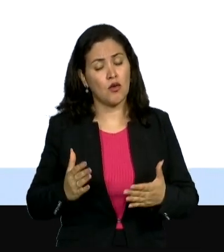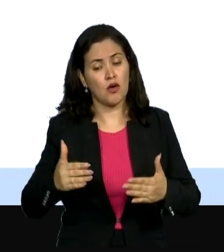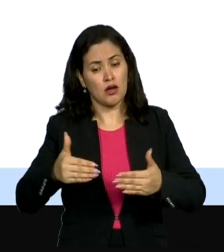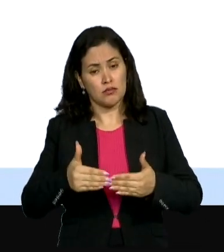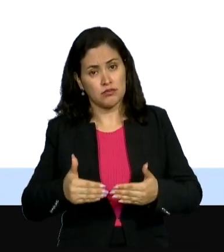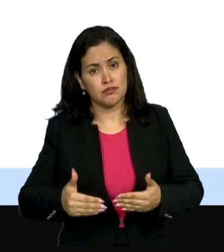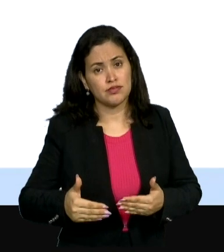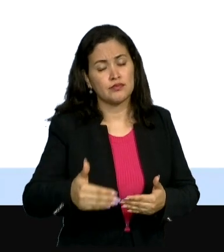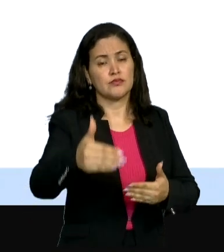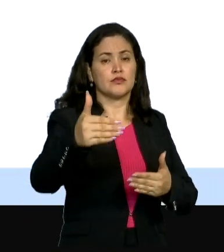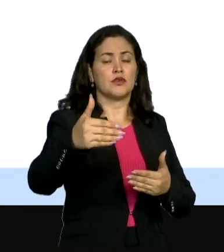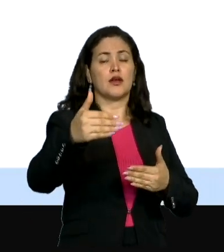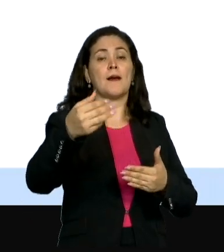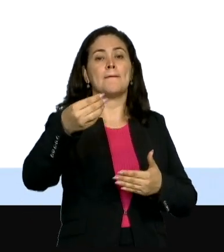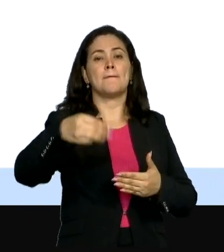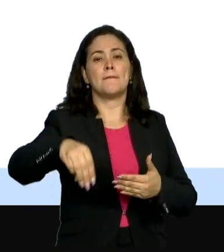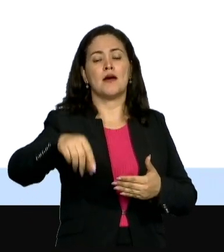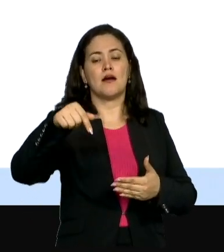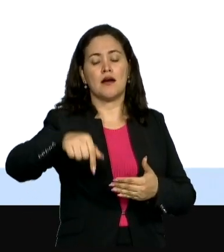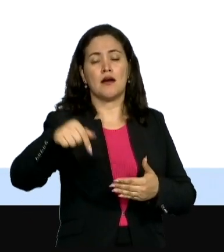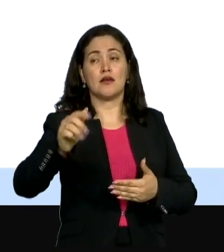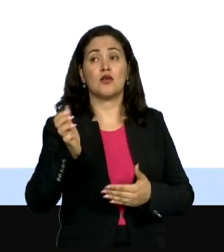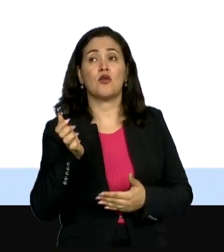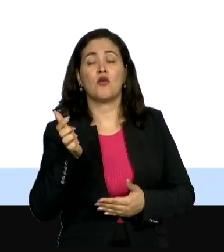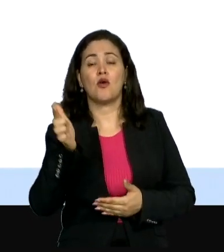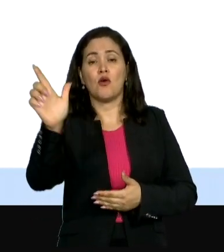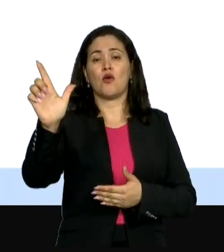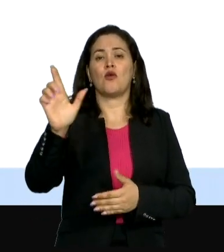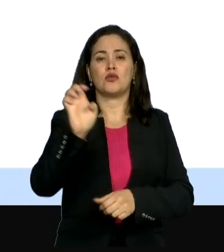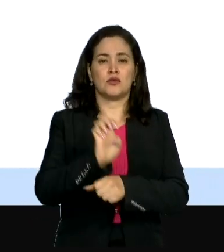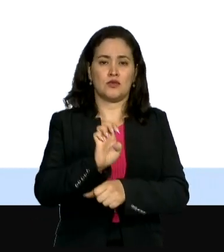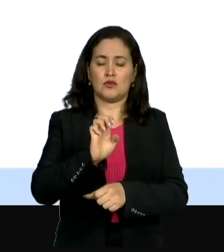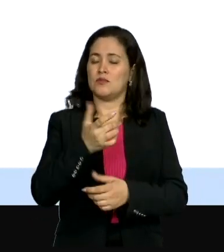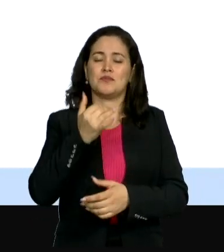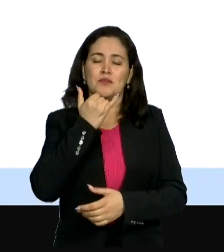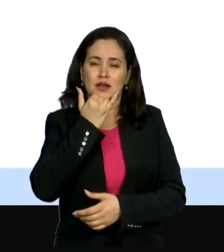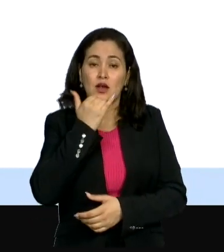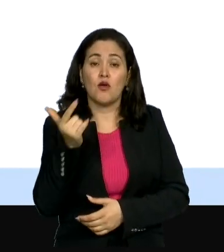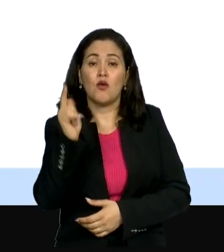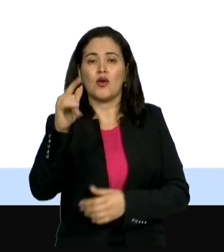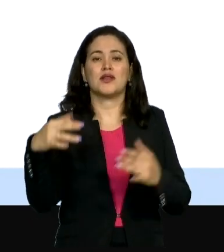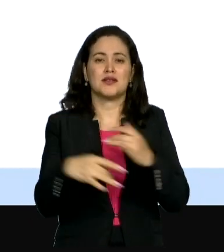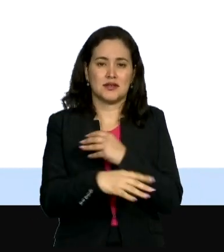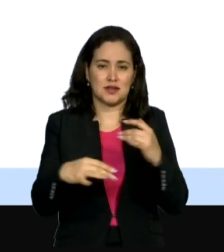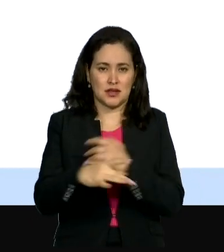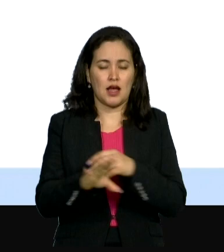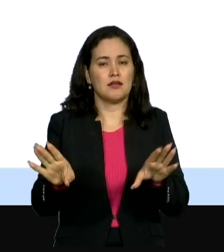Ministério da Cidade, é algo real. Porque prova disso foi feito agora recentemente.